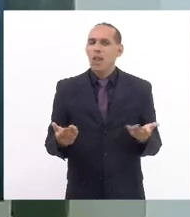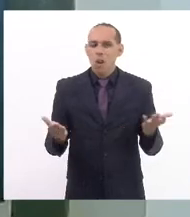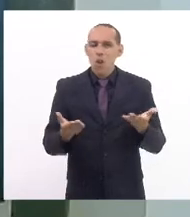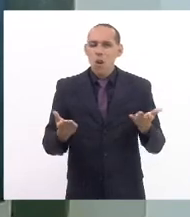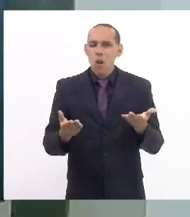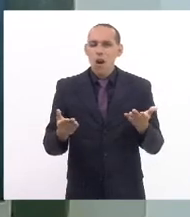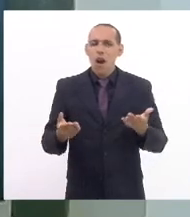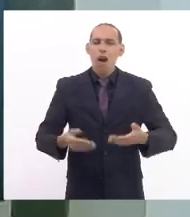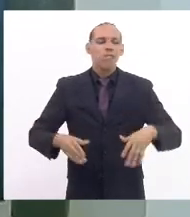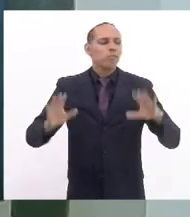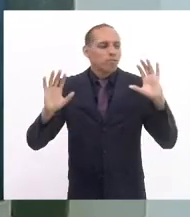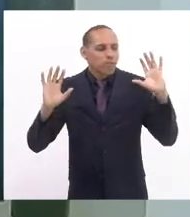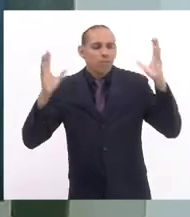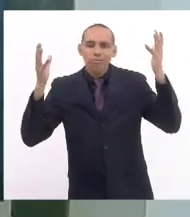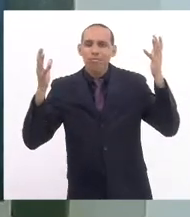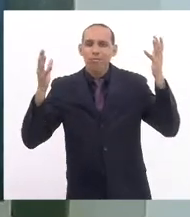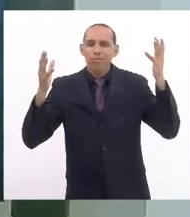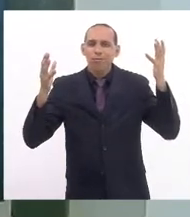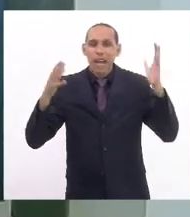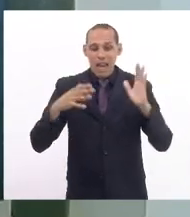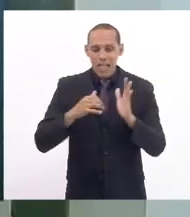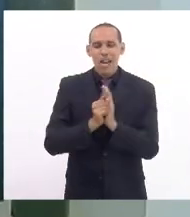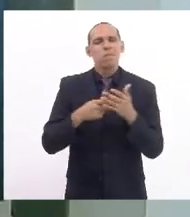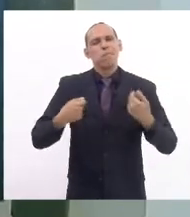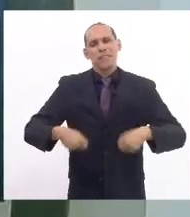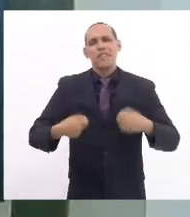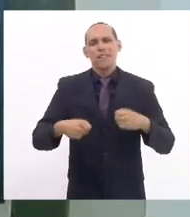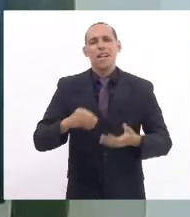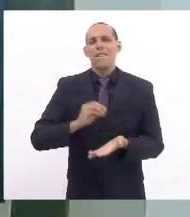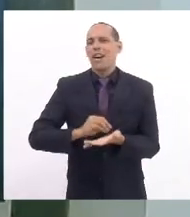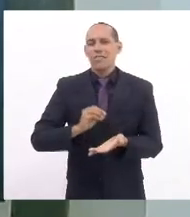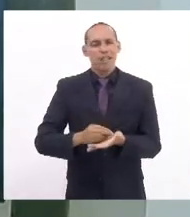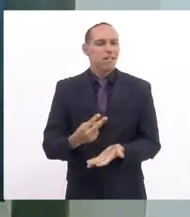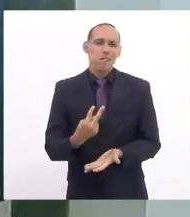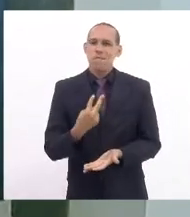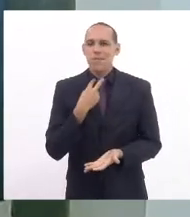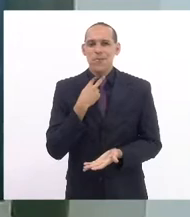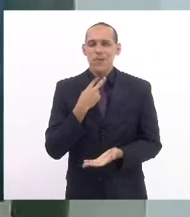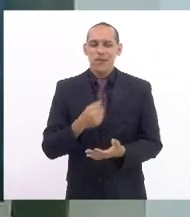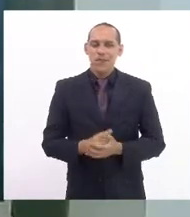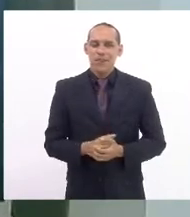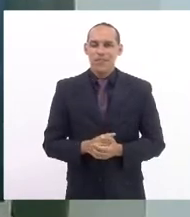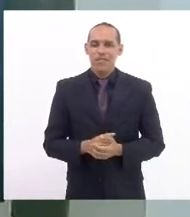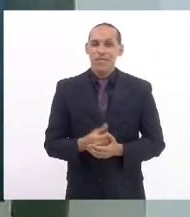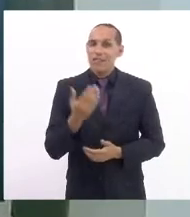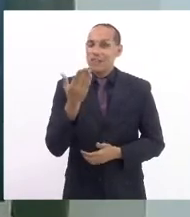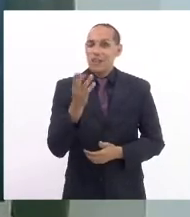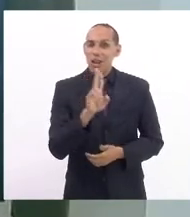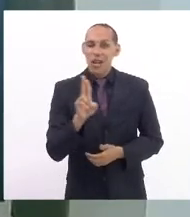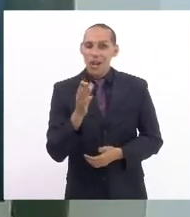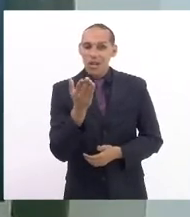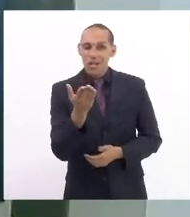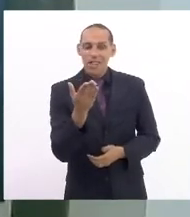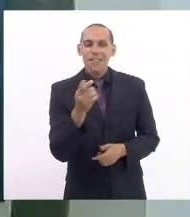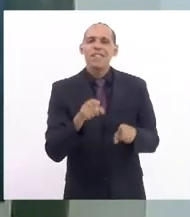Não podia deixar de fazer esse registro. Em seu nome, deputado Tia Ju, e todas as guerreiras, mulheres que lutam